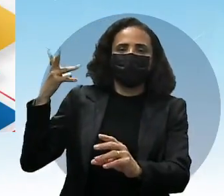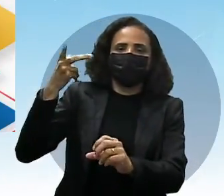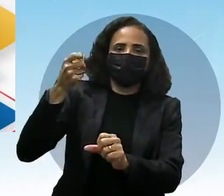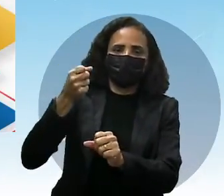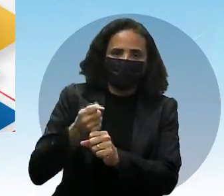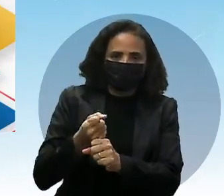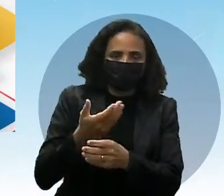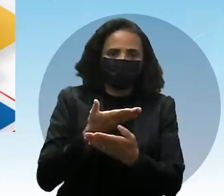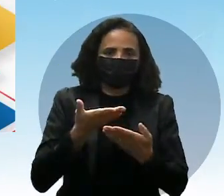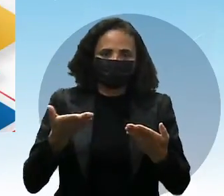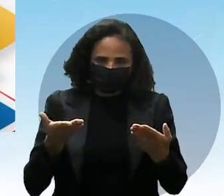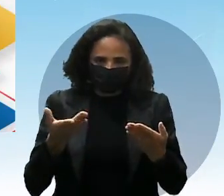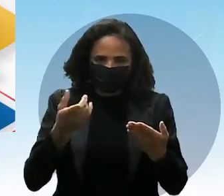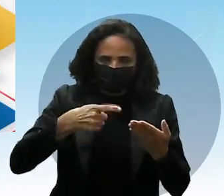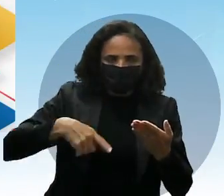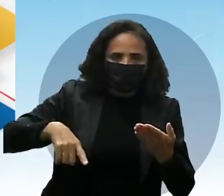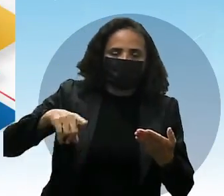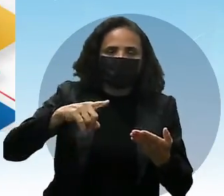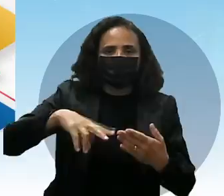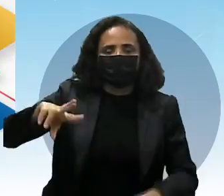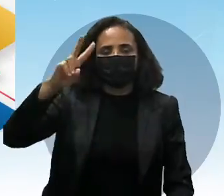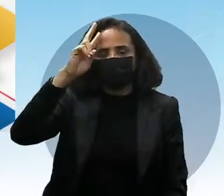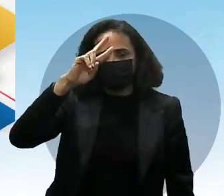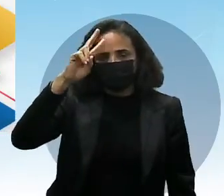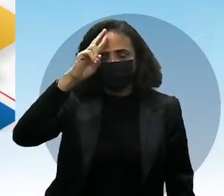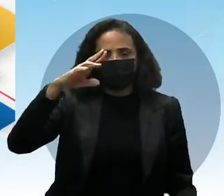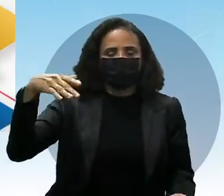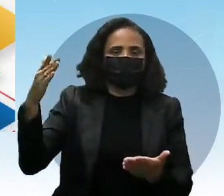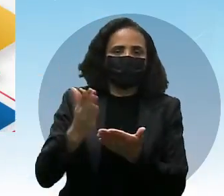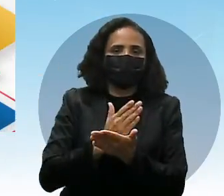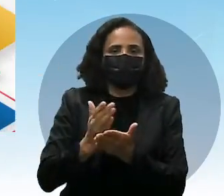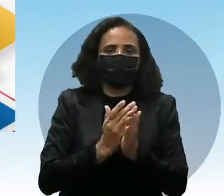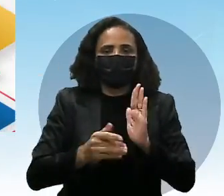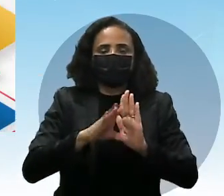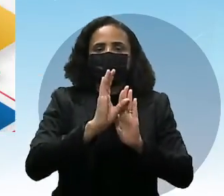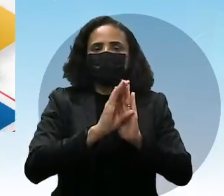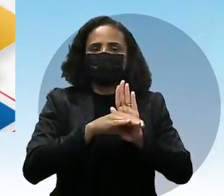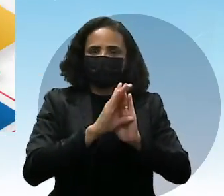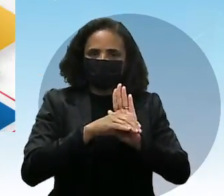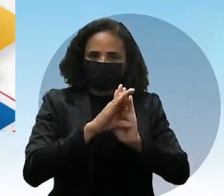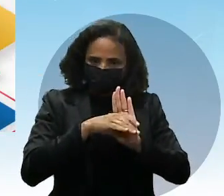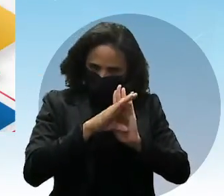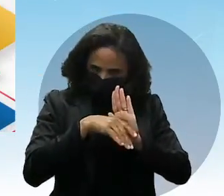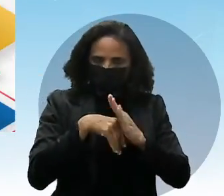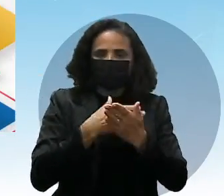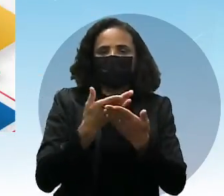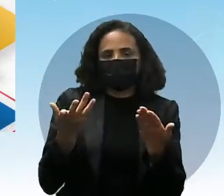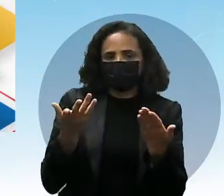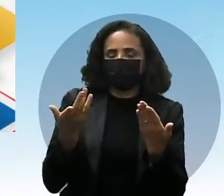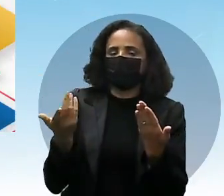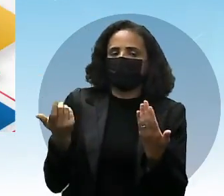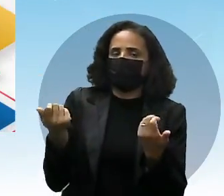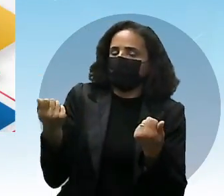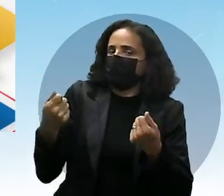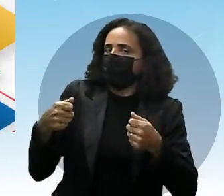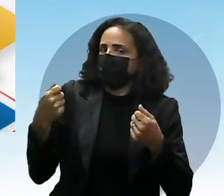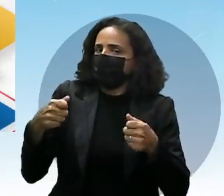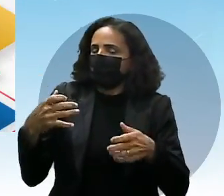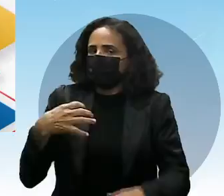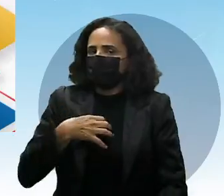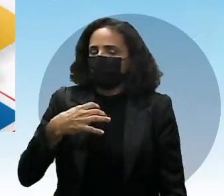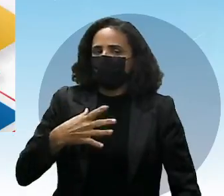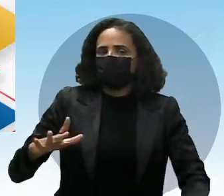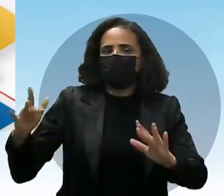e relembrar alguns conceitos, sem necessariamente estar em